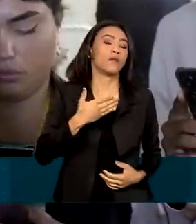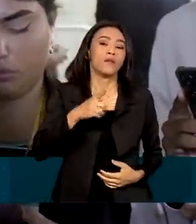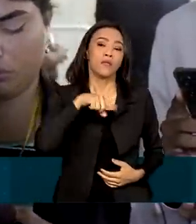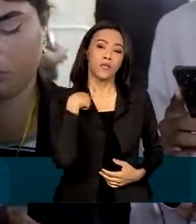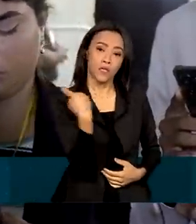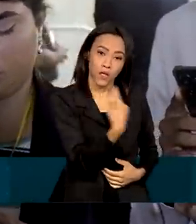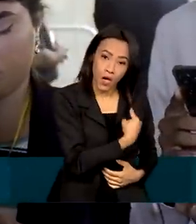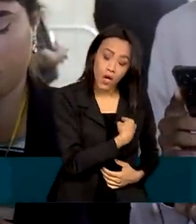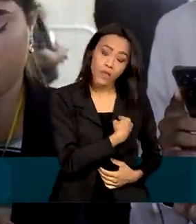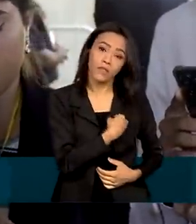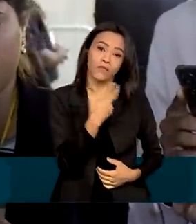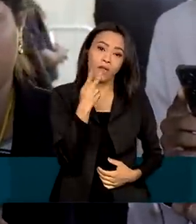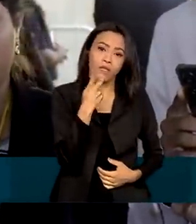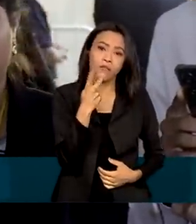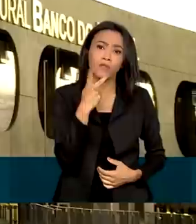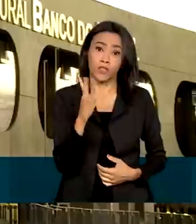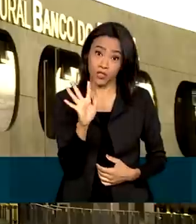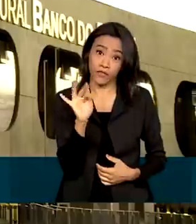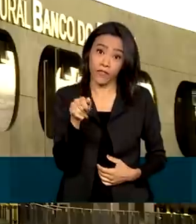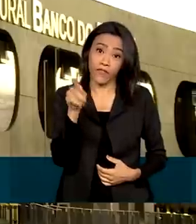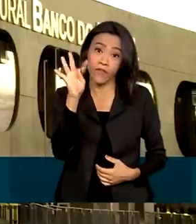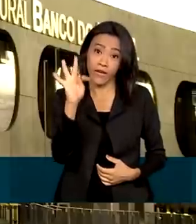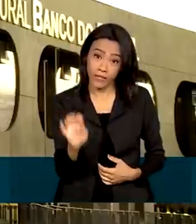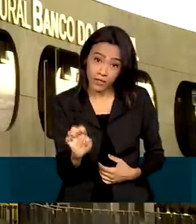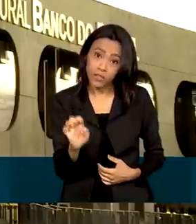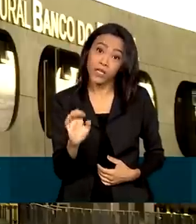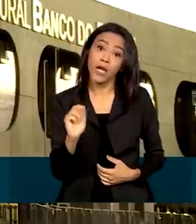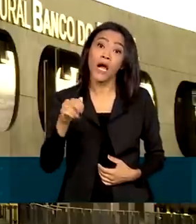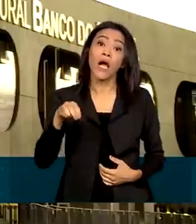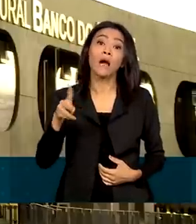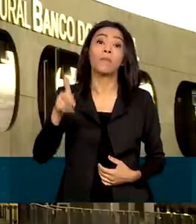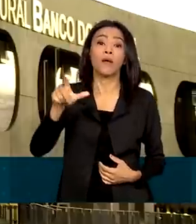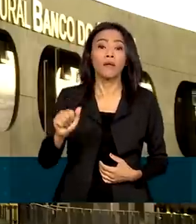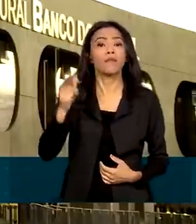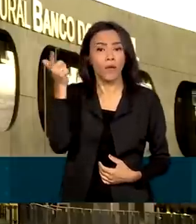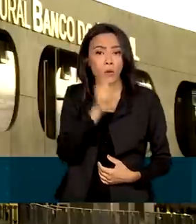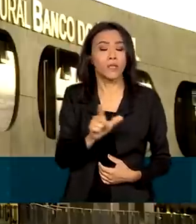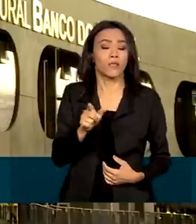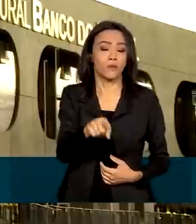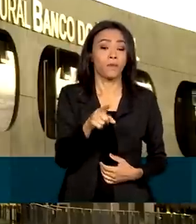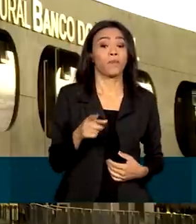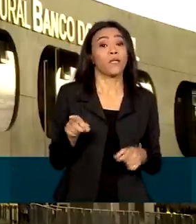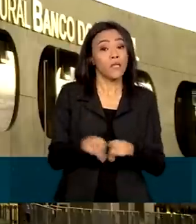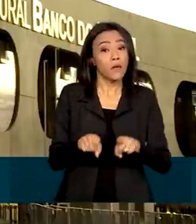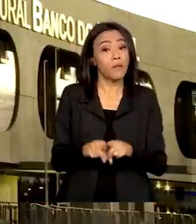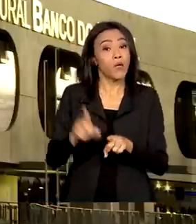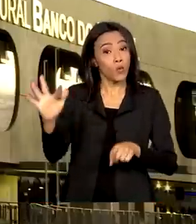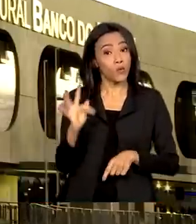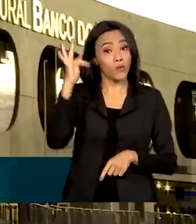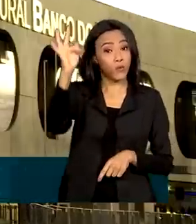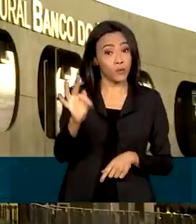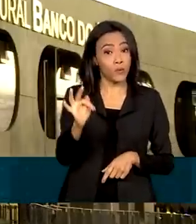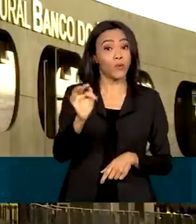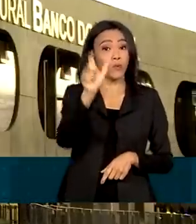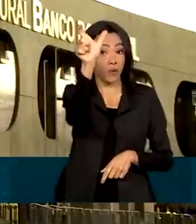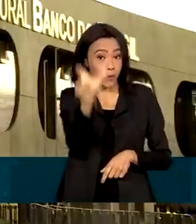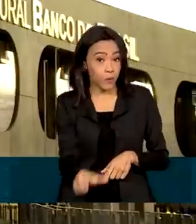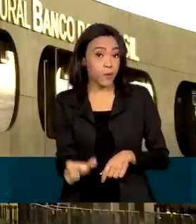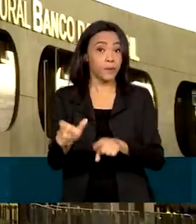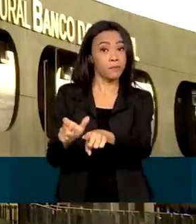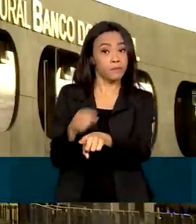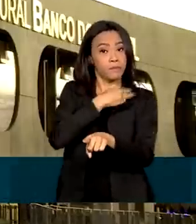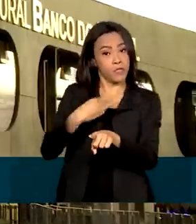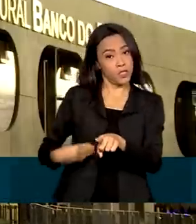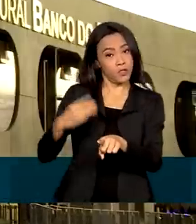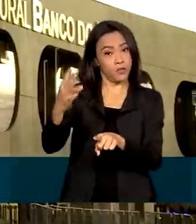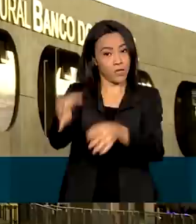frente ampla está funcionando. Também nessa quarta-feira, o futuro ministro da Justiça, Flávio Dino, falou com